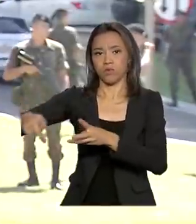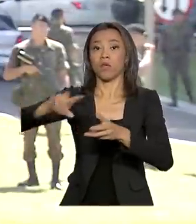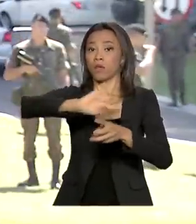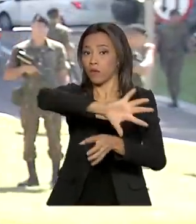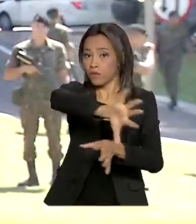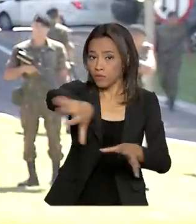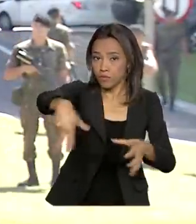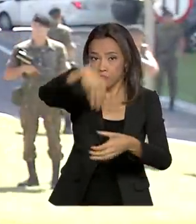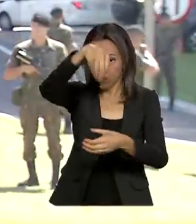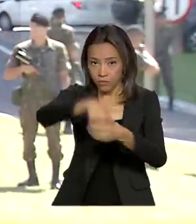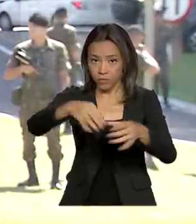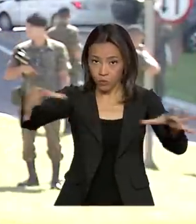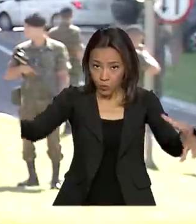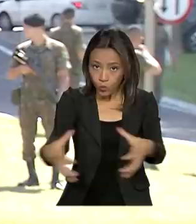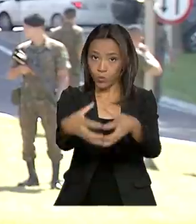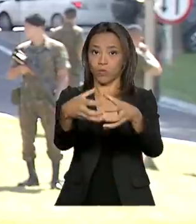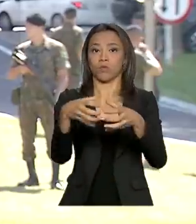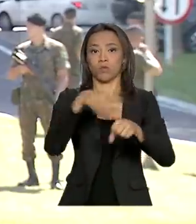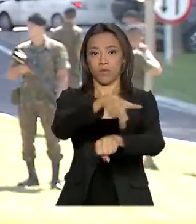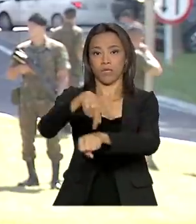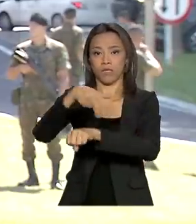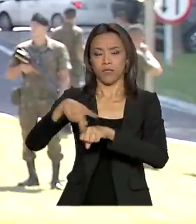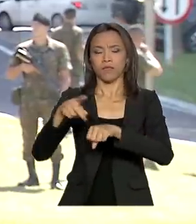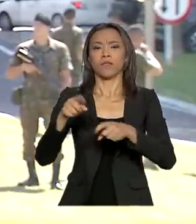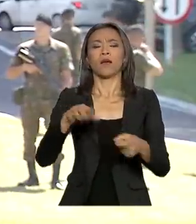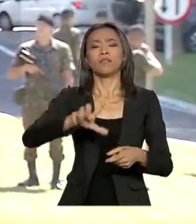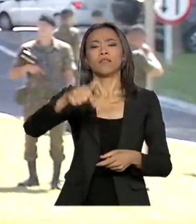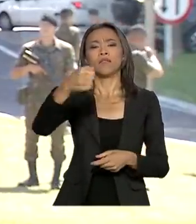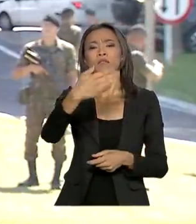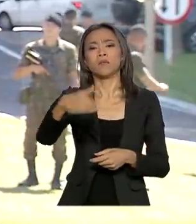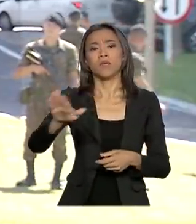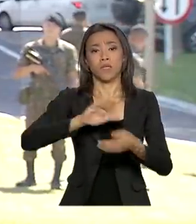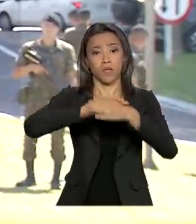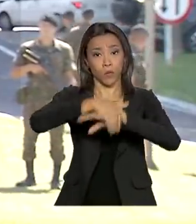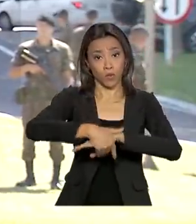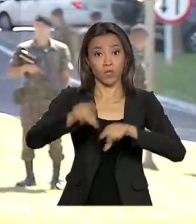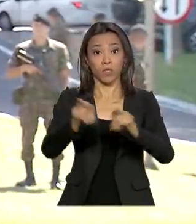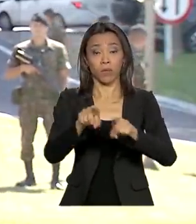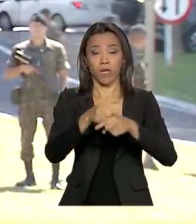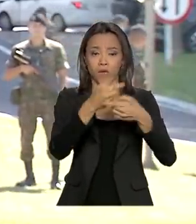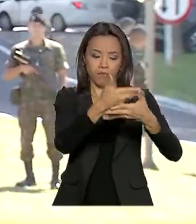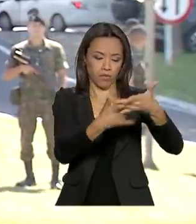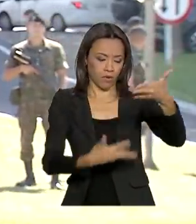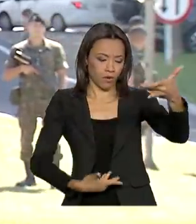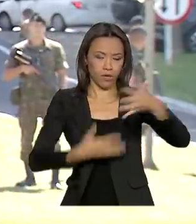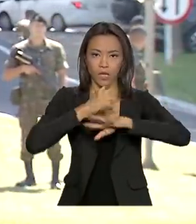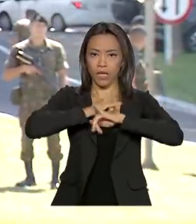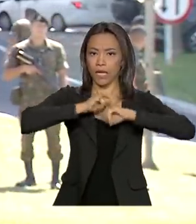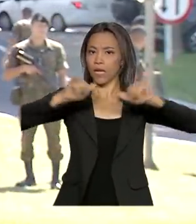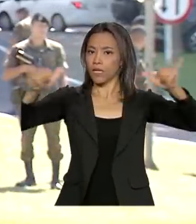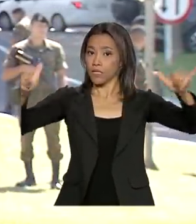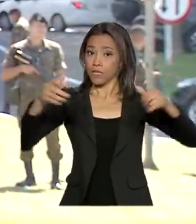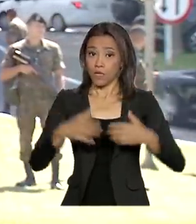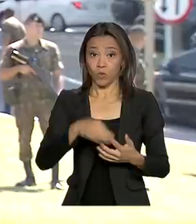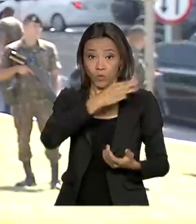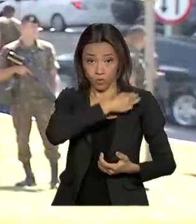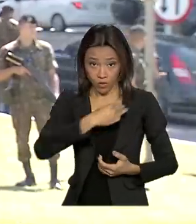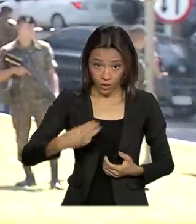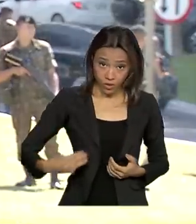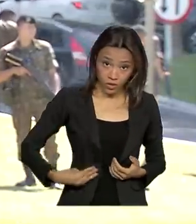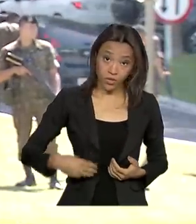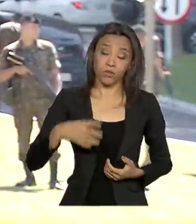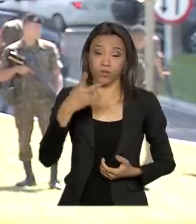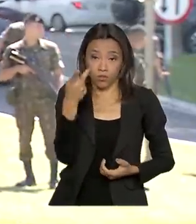bloco. Às 7h40 da noite está prevista uma declaração à imprensa do ministro das Relações Exteriores, Ernesto